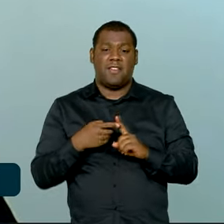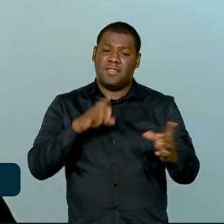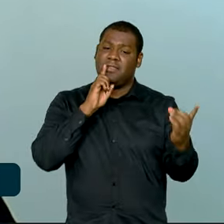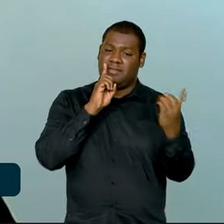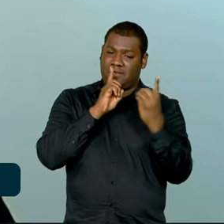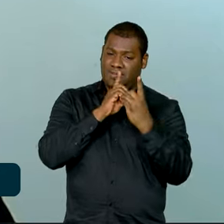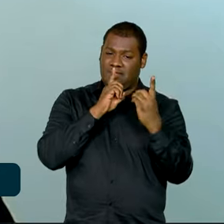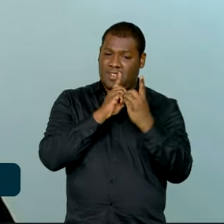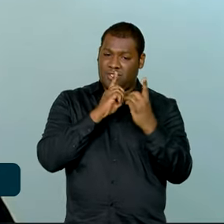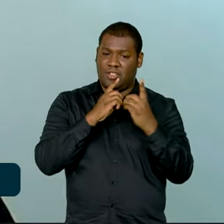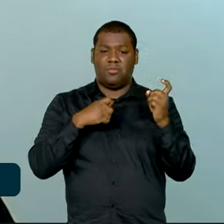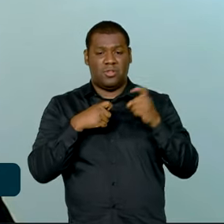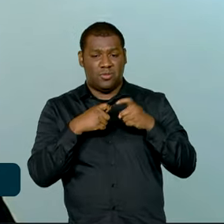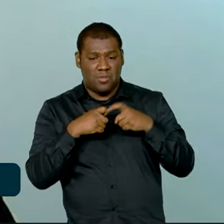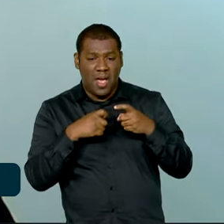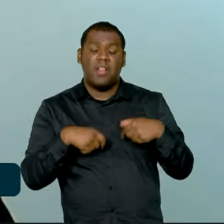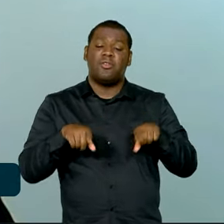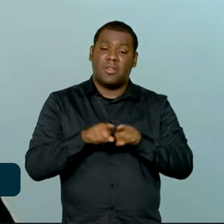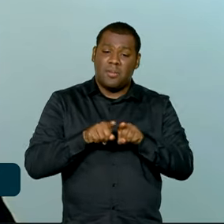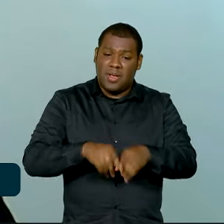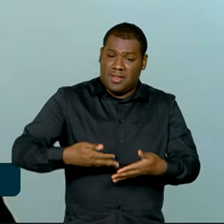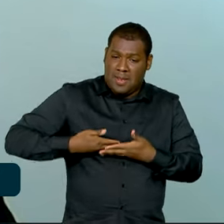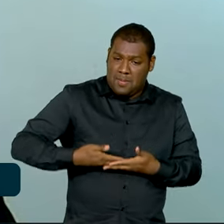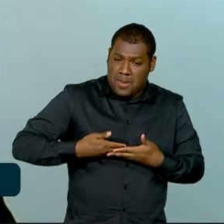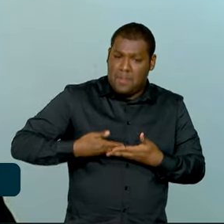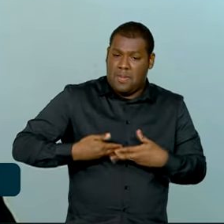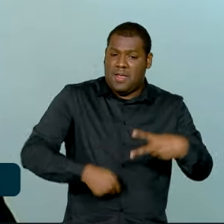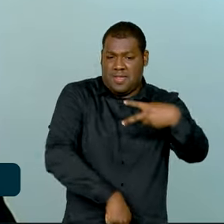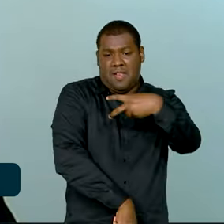à vacinação, ao acompanhamento do crescimento e desenvolvimento.